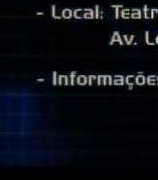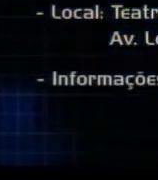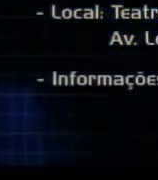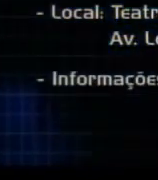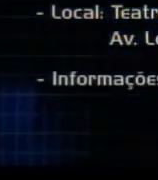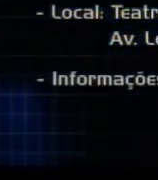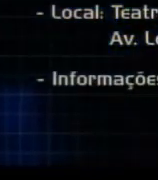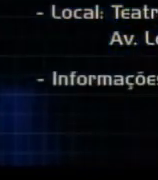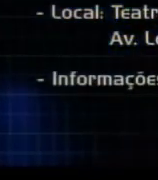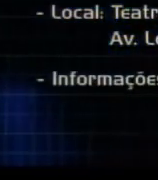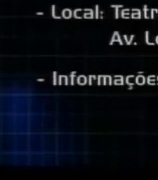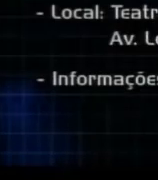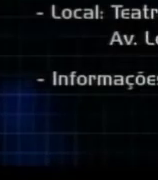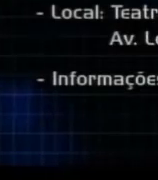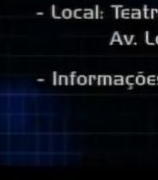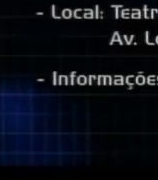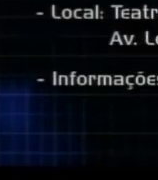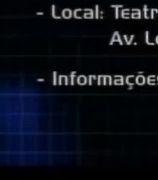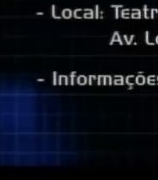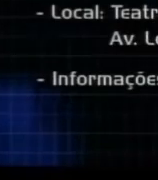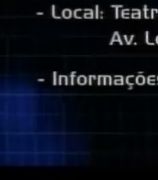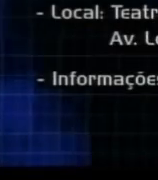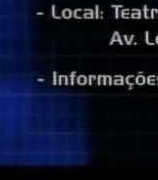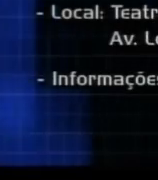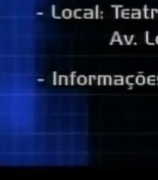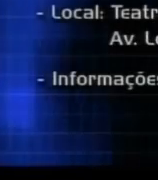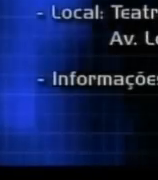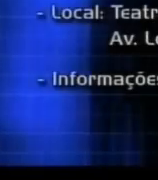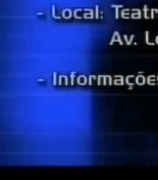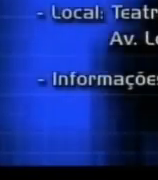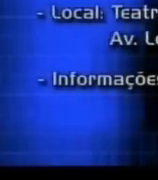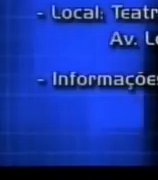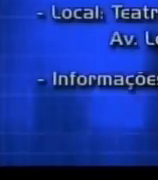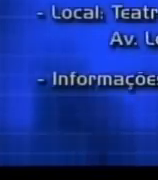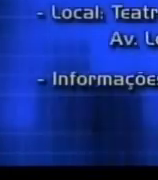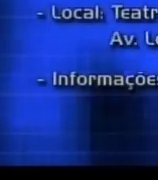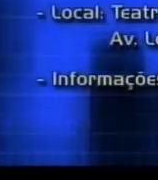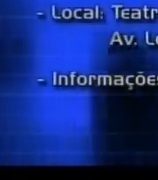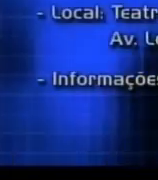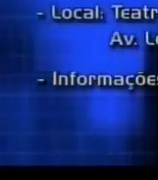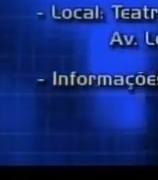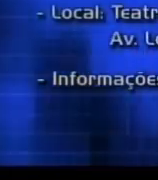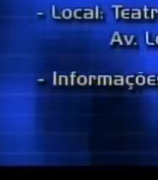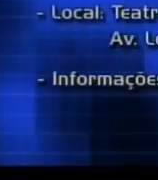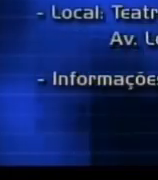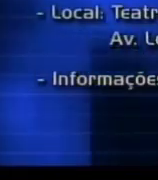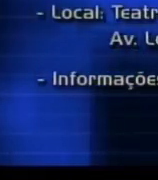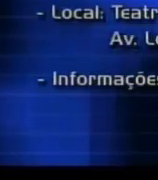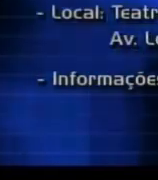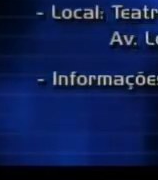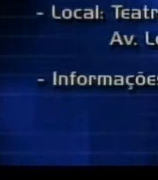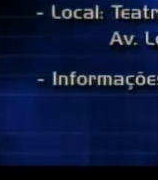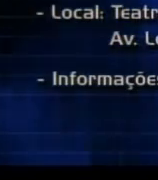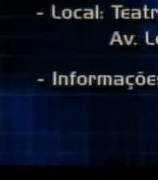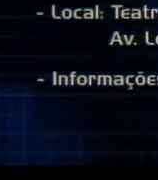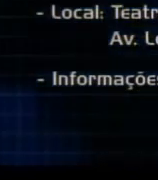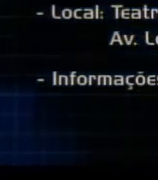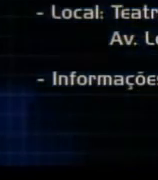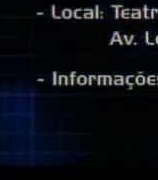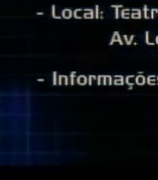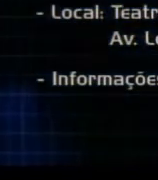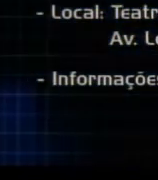pelo telefone 3220 4187 ou no site www.camarapoa.rs